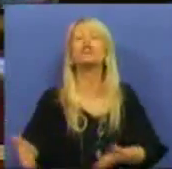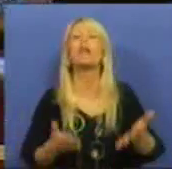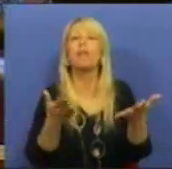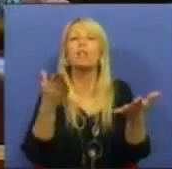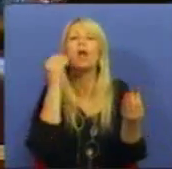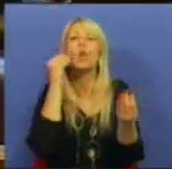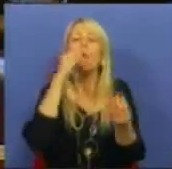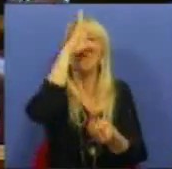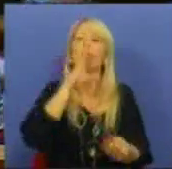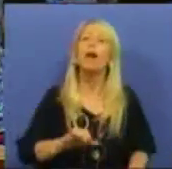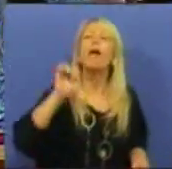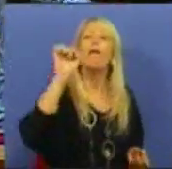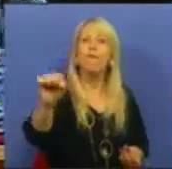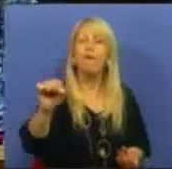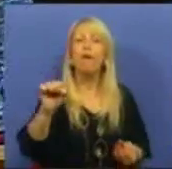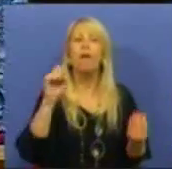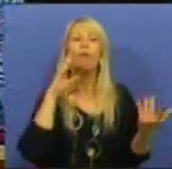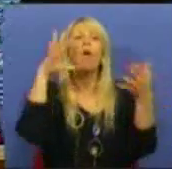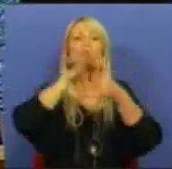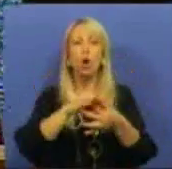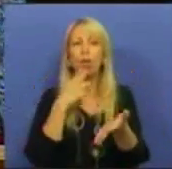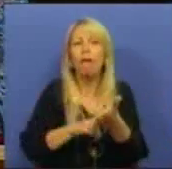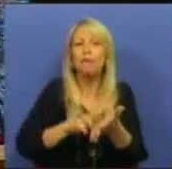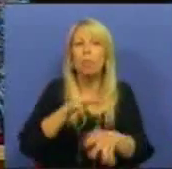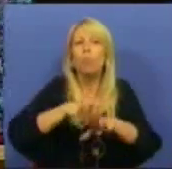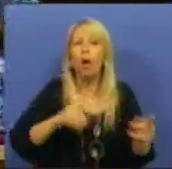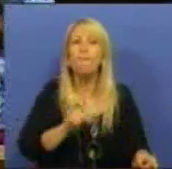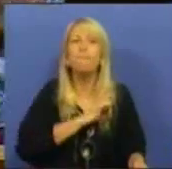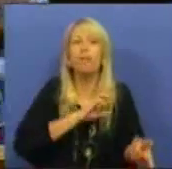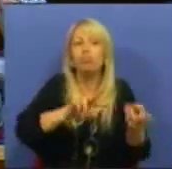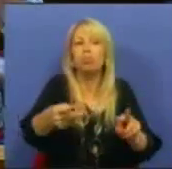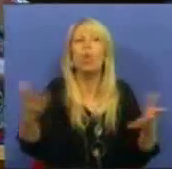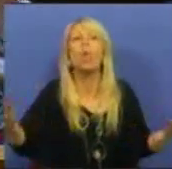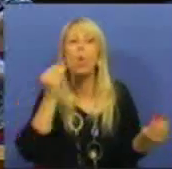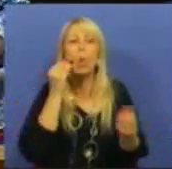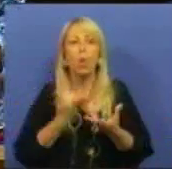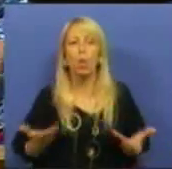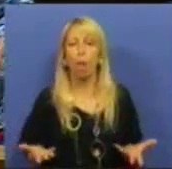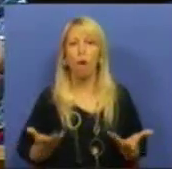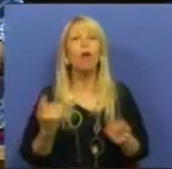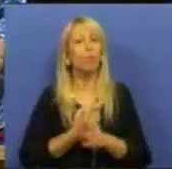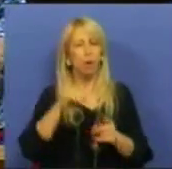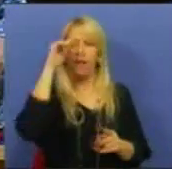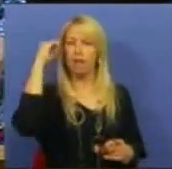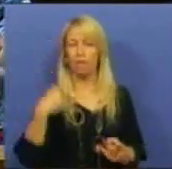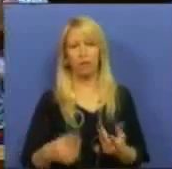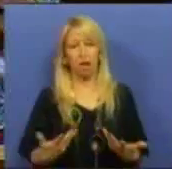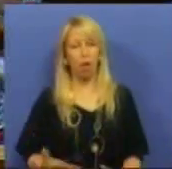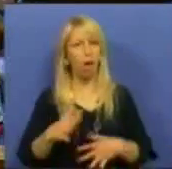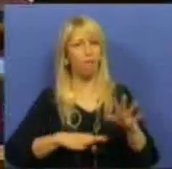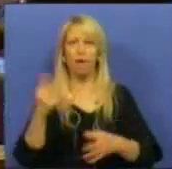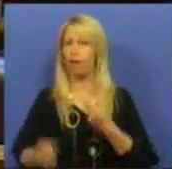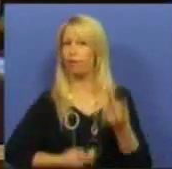que é que o seu Governo fundamenta esta política de privatizações. Porque é difícil fazer uma avaliação neste momento.